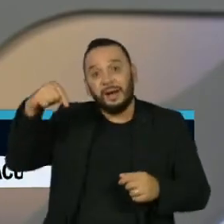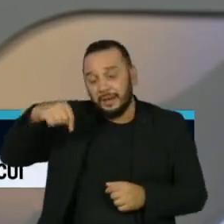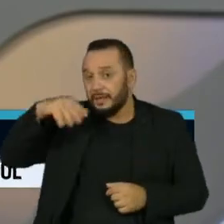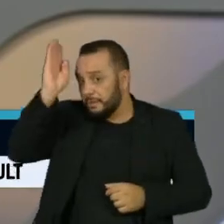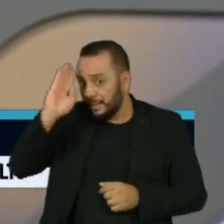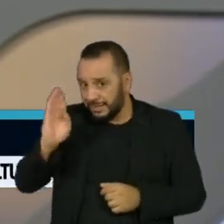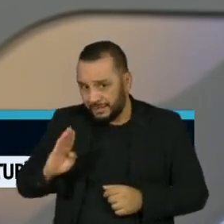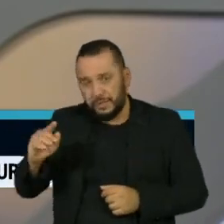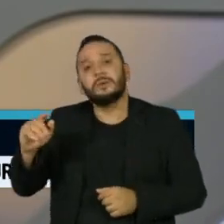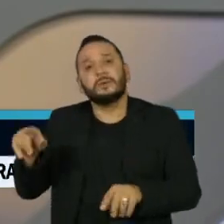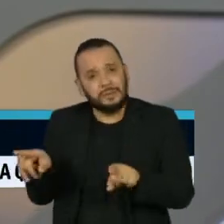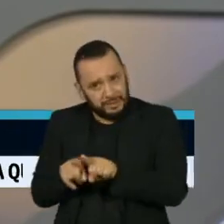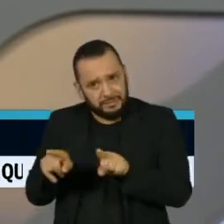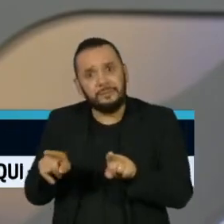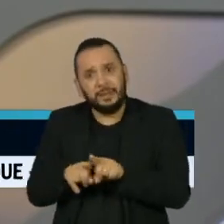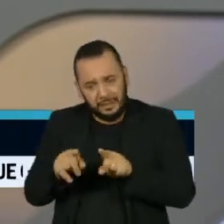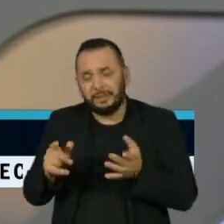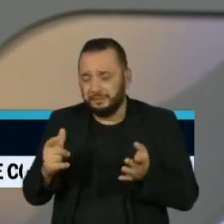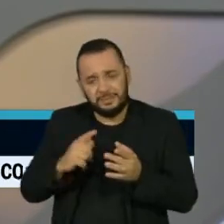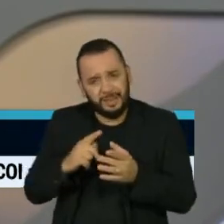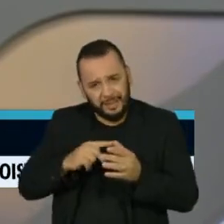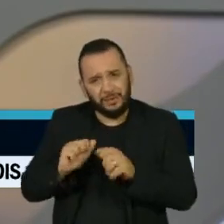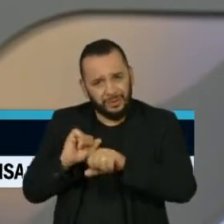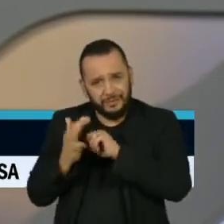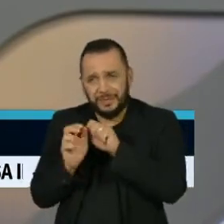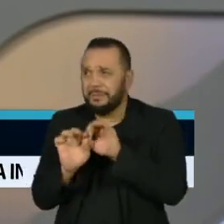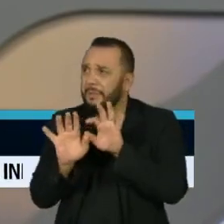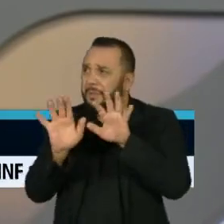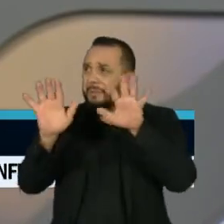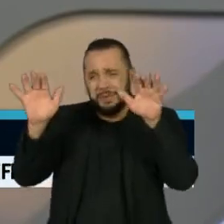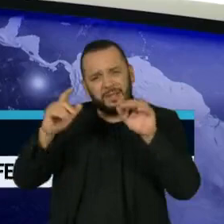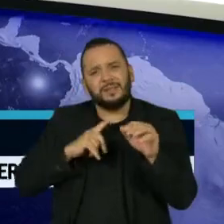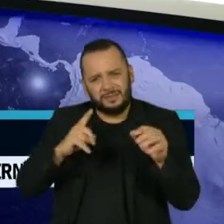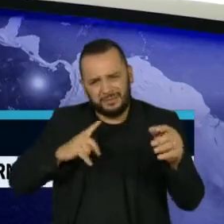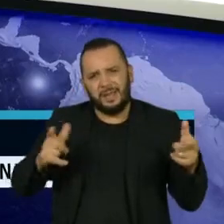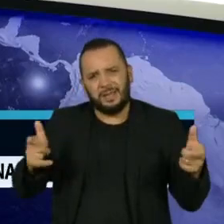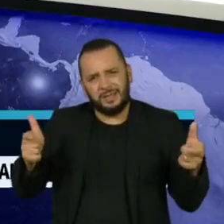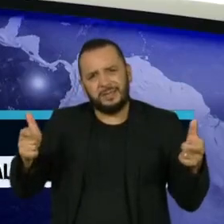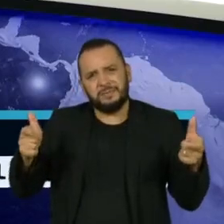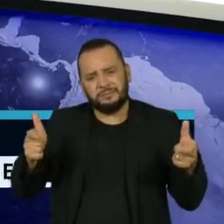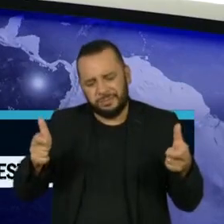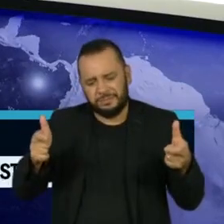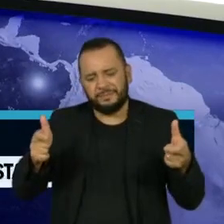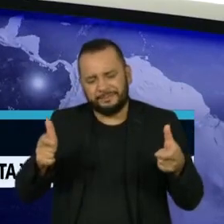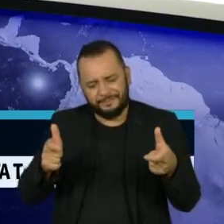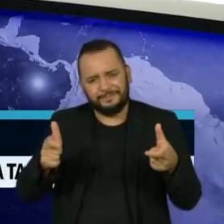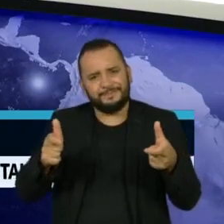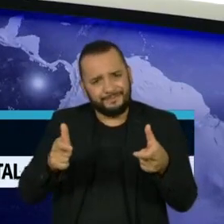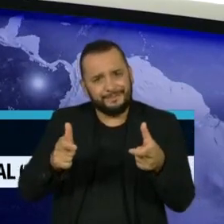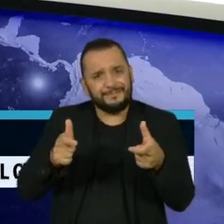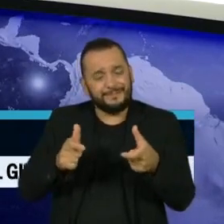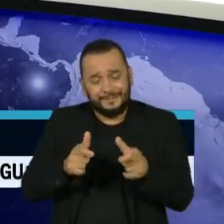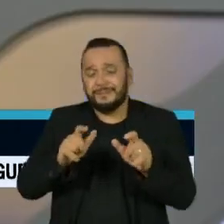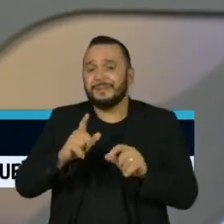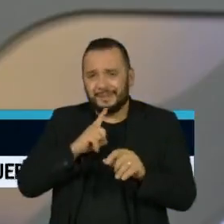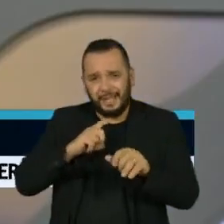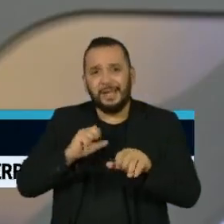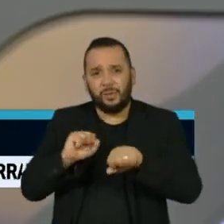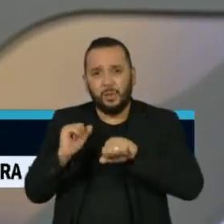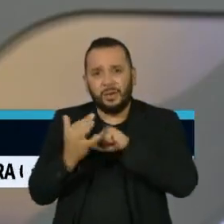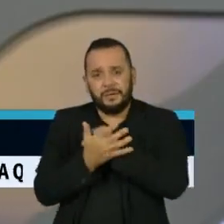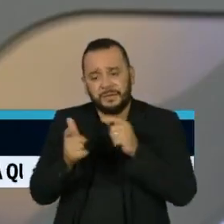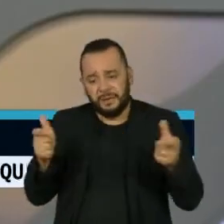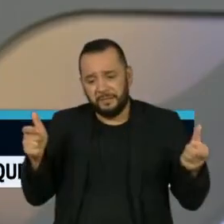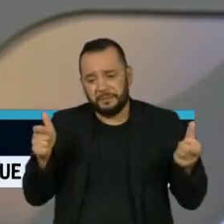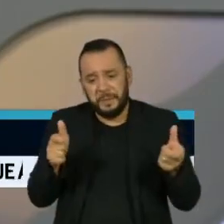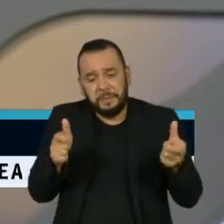Quer dizer, os números são favoráveis, estão decrescendo, vão continuar decrescendo. Precisamos saber qual será